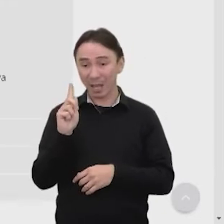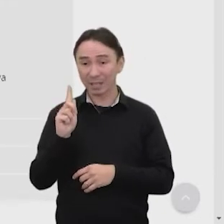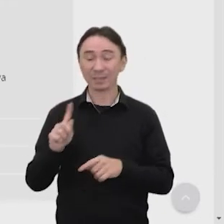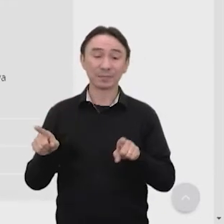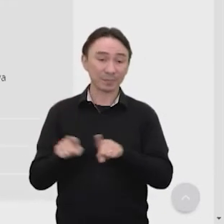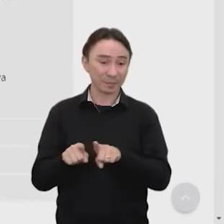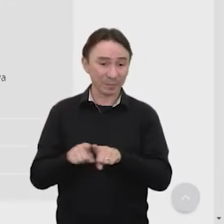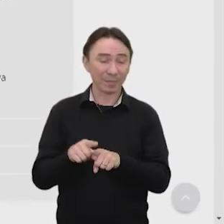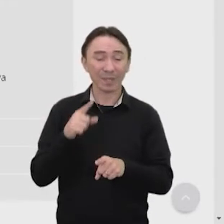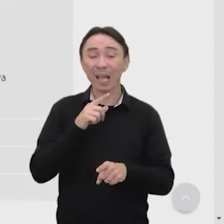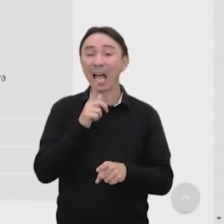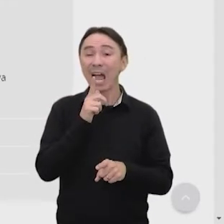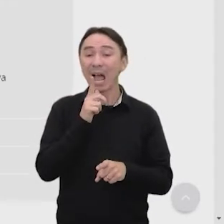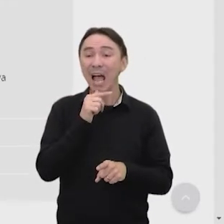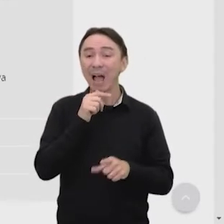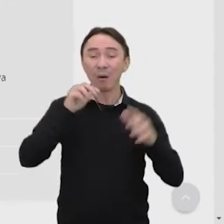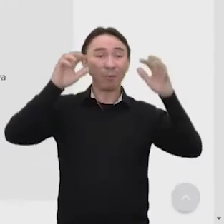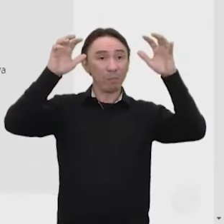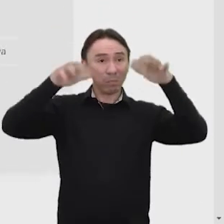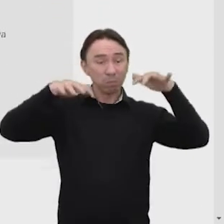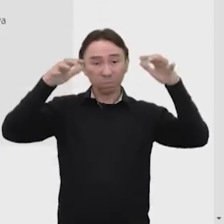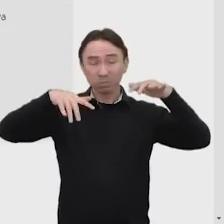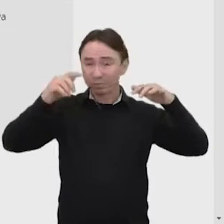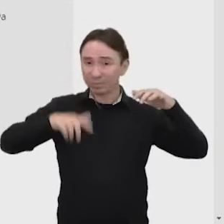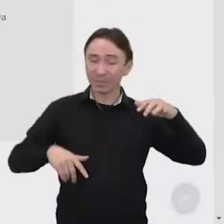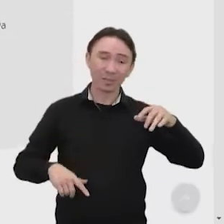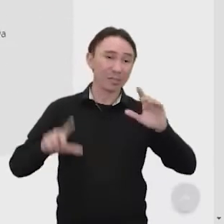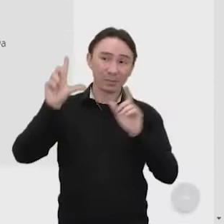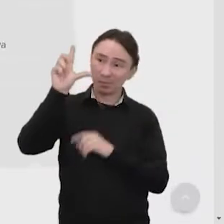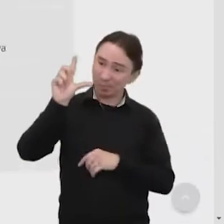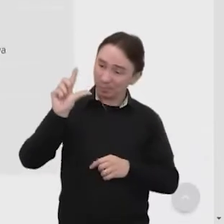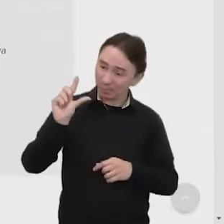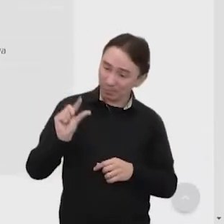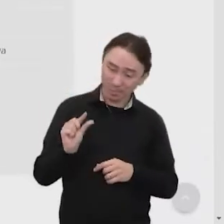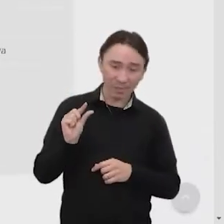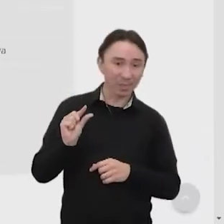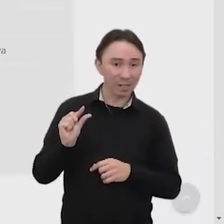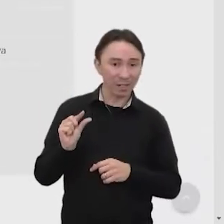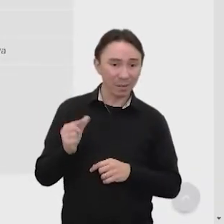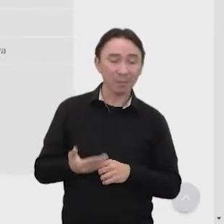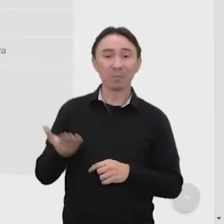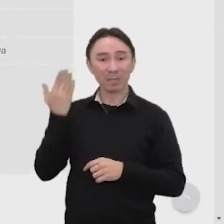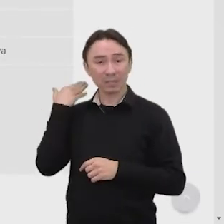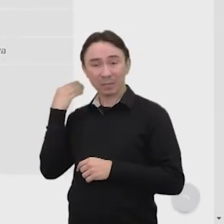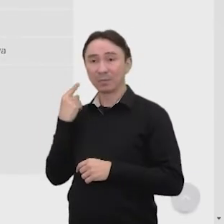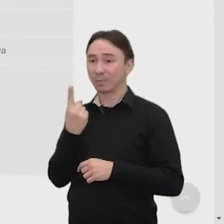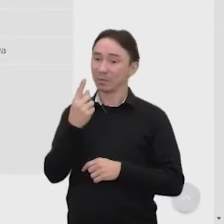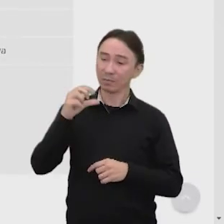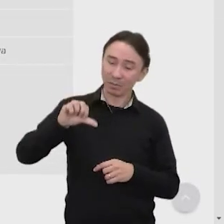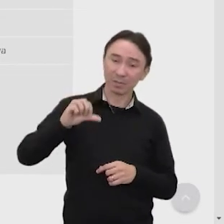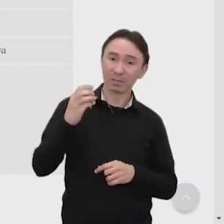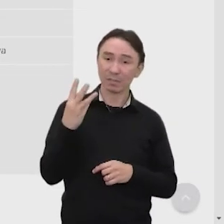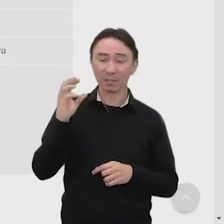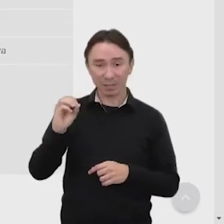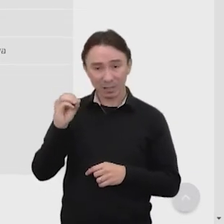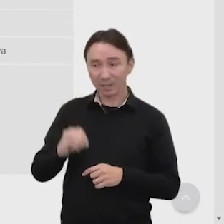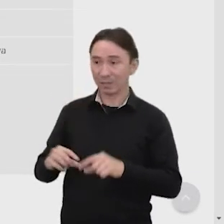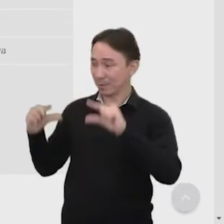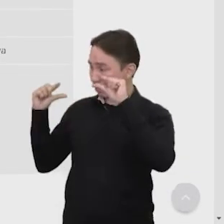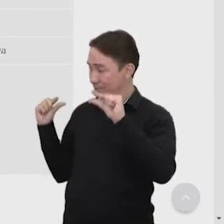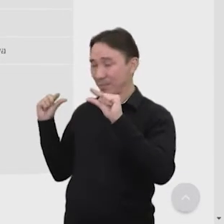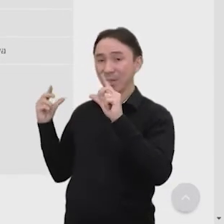era a menor nessa época, né, em 2021, desde 1930, o que propõe um risco aí no fornecimento, no